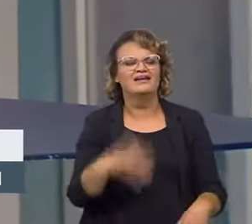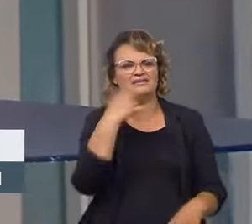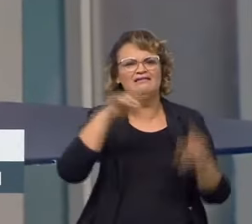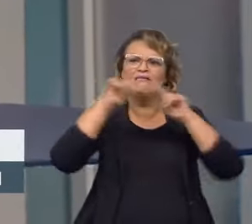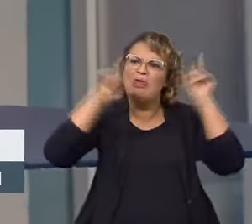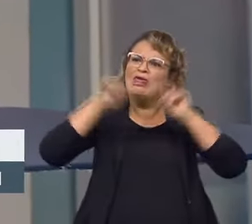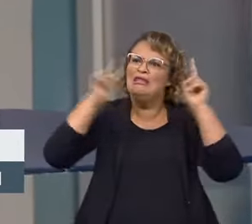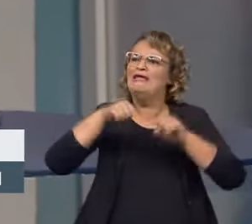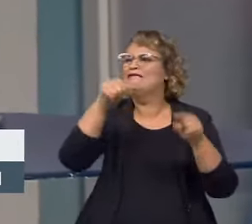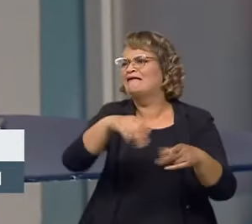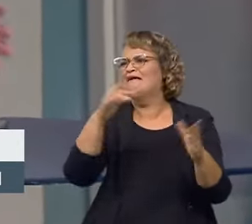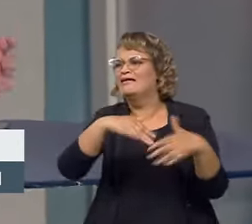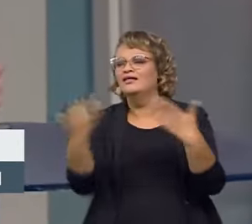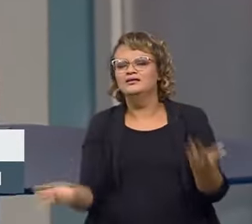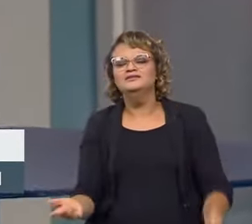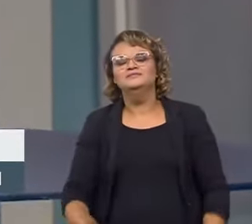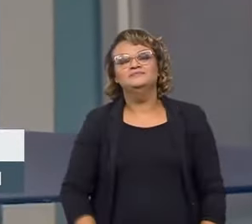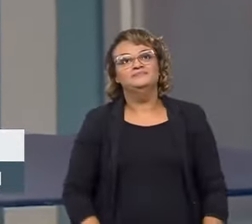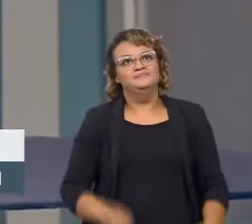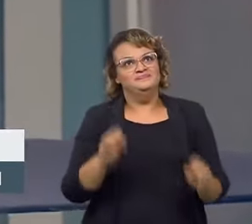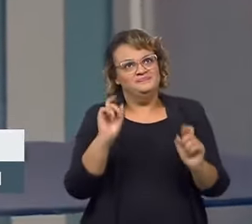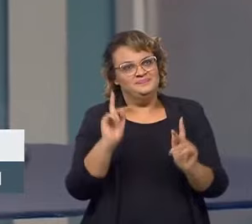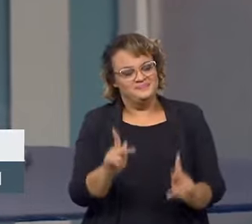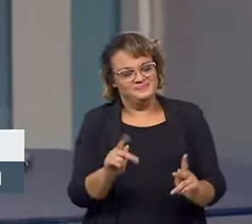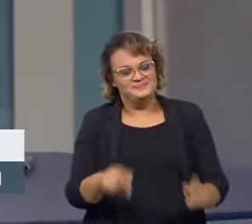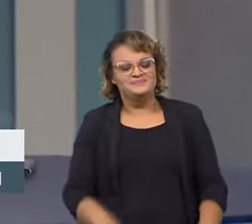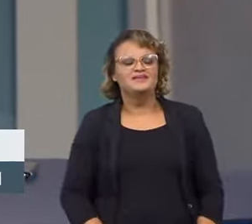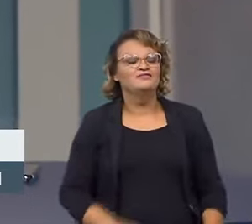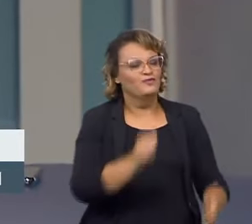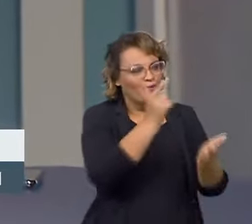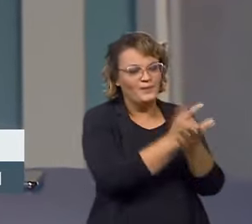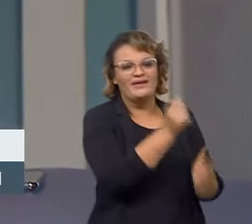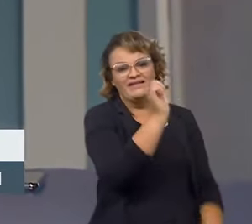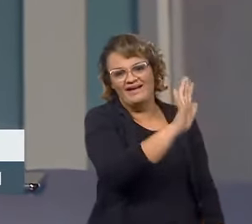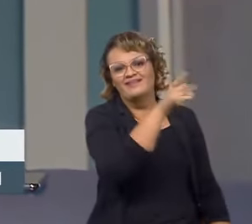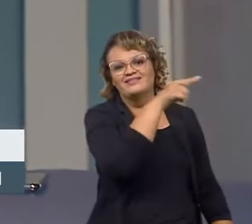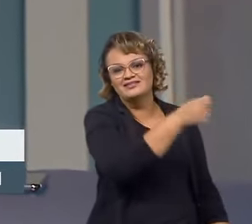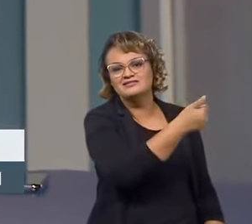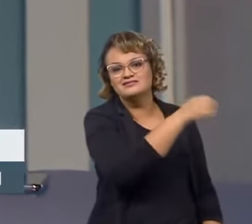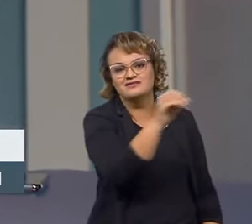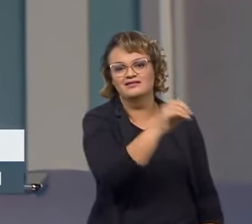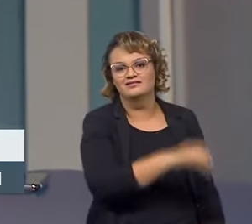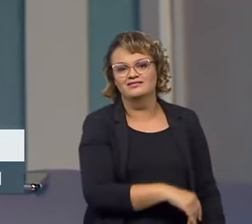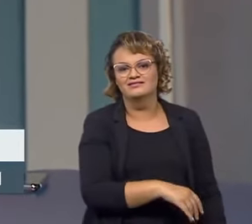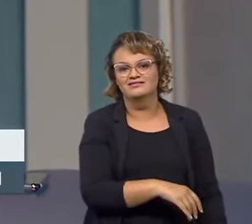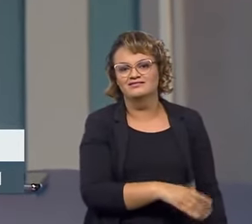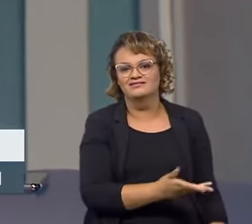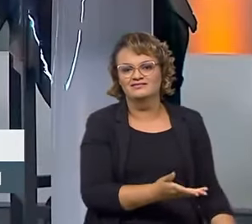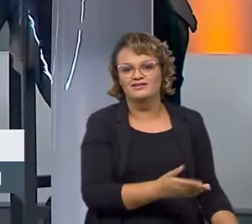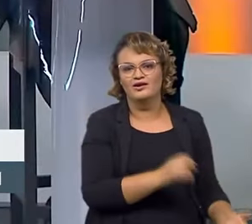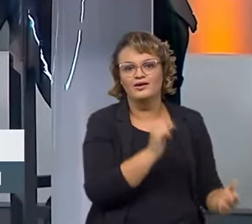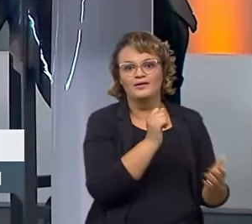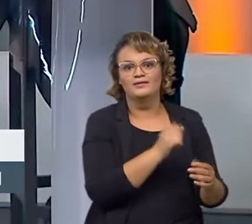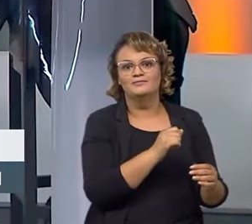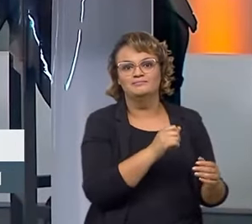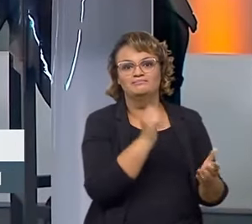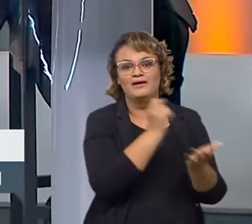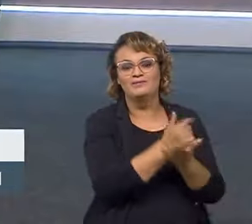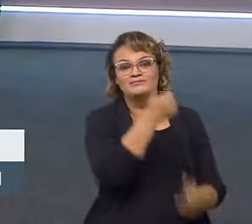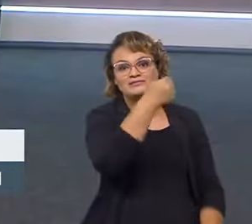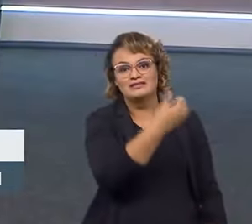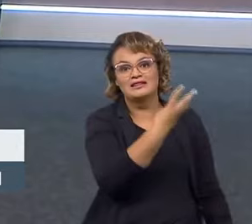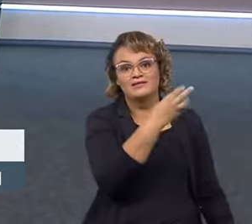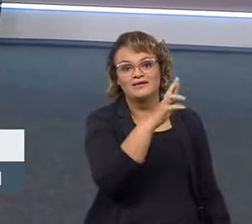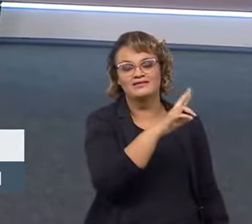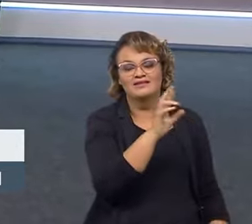não aguenta mais, vai numa loja, compra um produto certificado por 100. Quanto é que você pagou nesse brinquedo? O dobro. 140 reais.